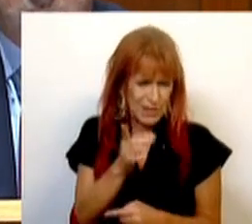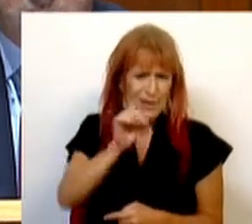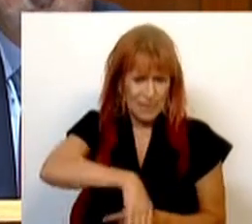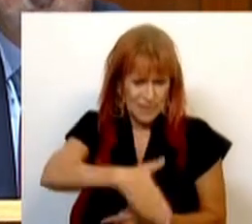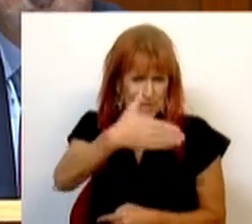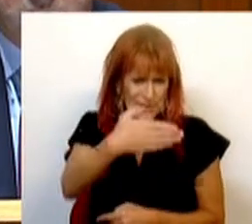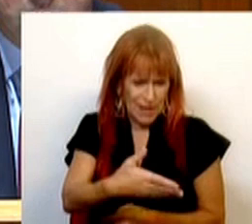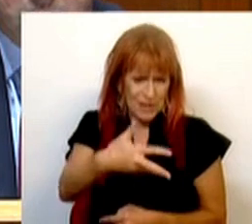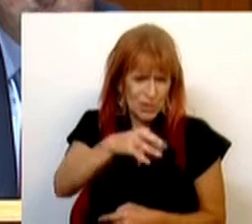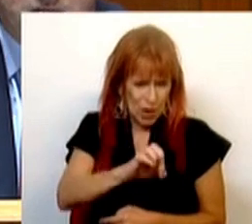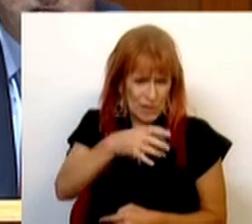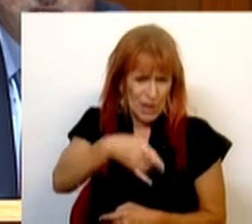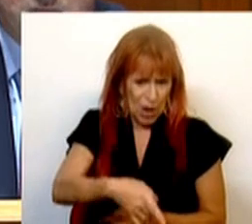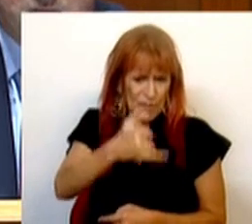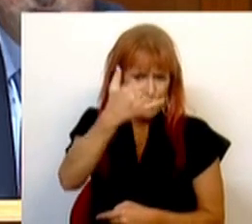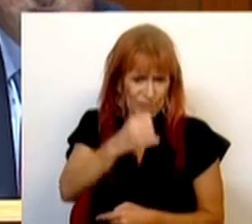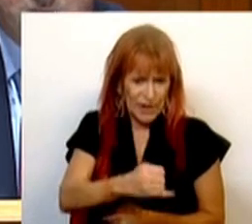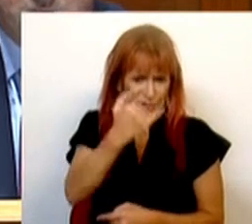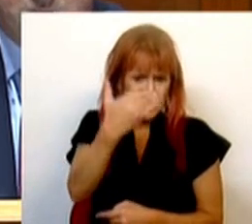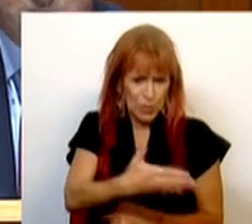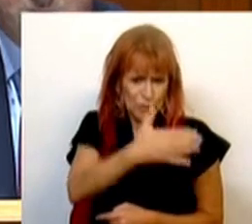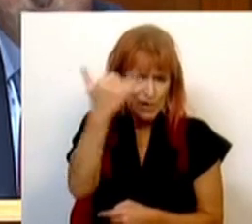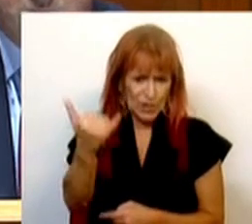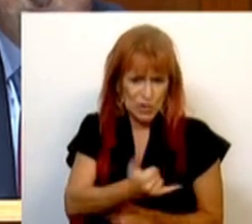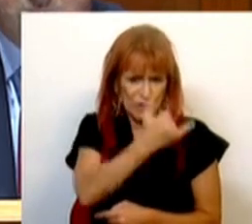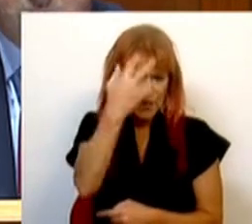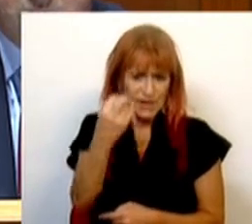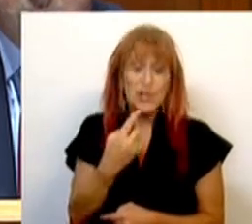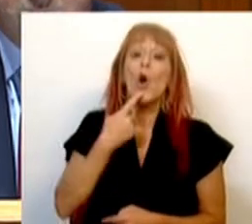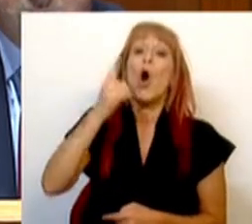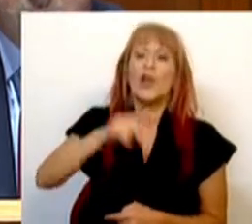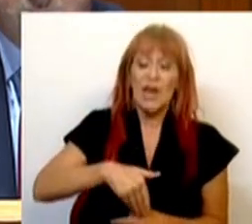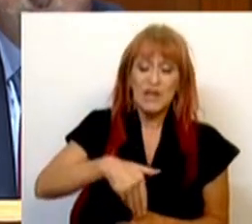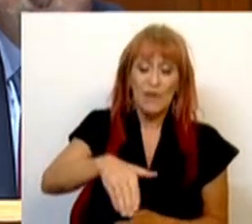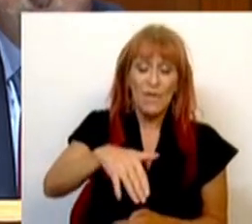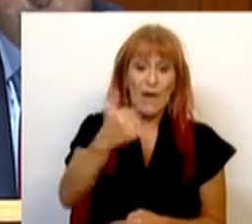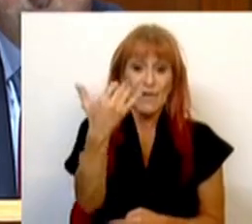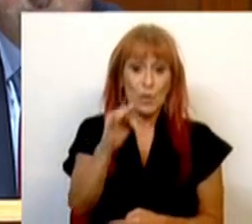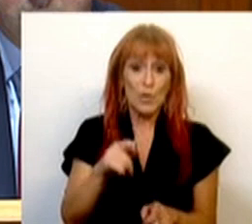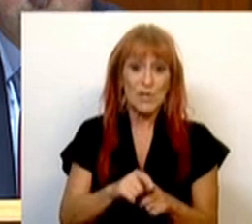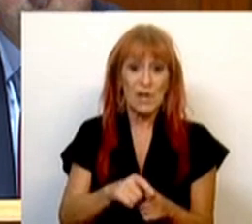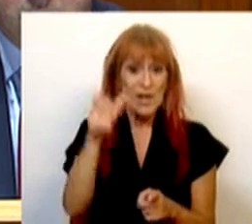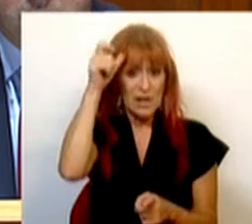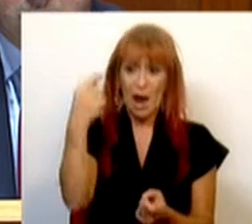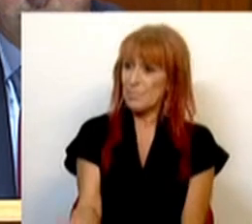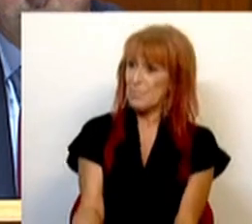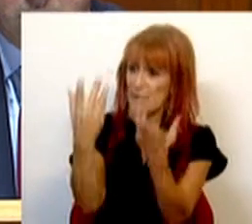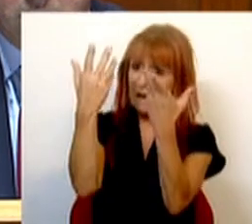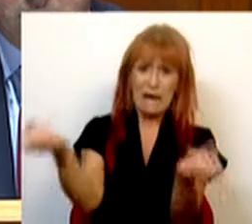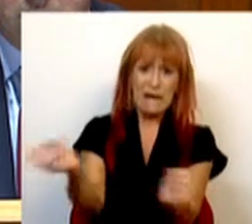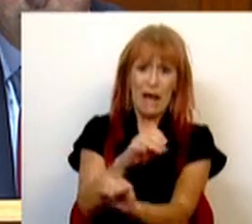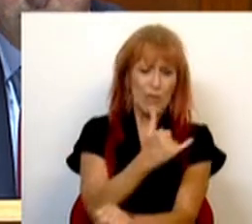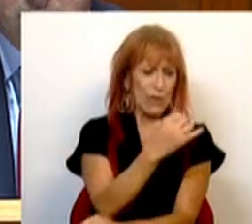mas também em 2017, 18, 19, 20, 21, 22, 23 e de novo em 24, o diabo não tenha vindo nem em